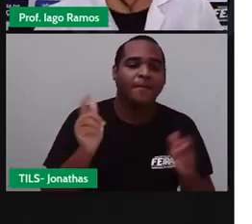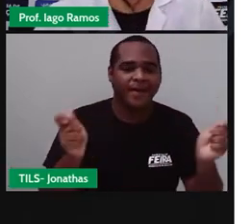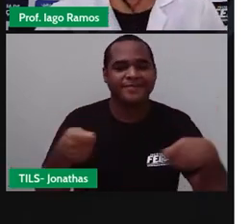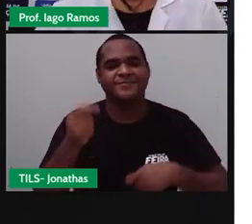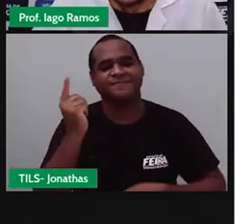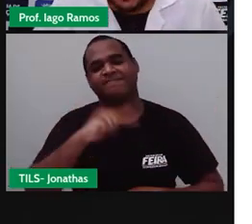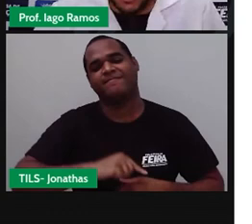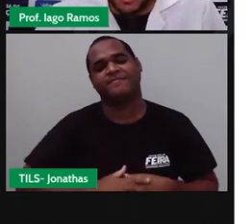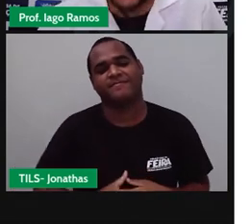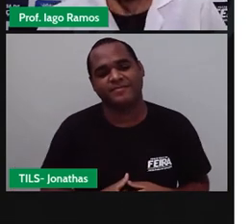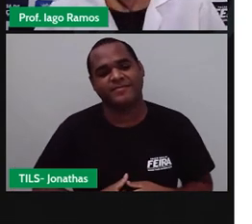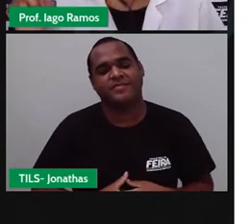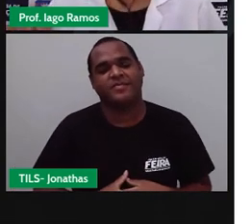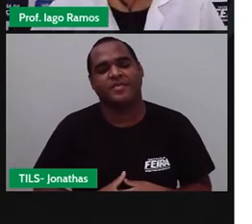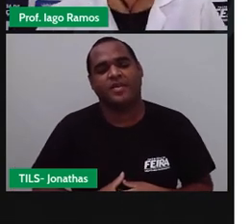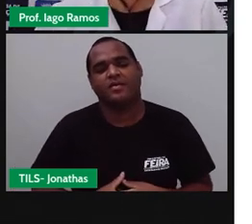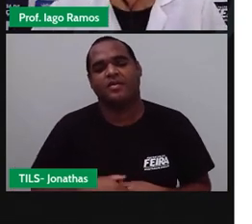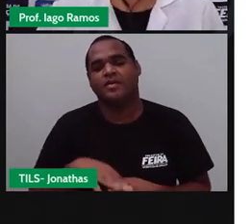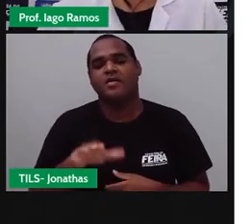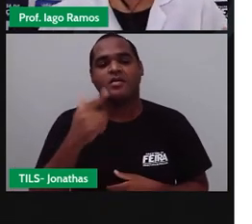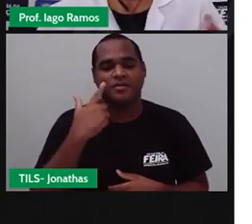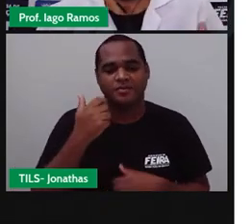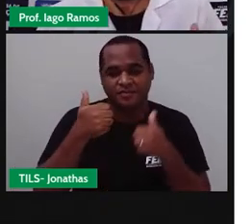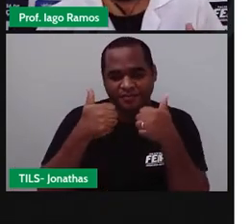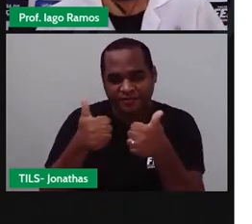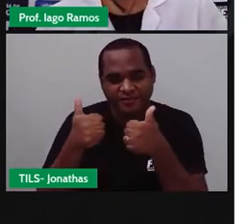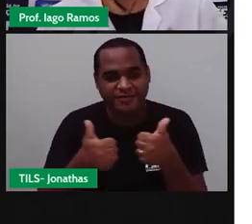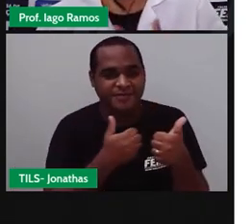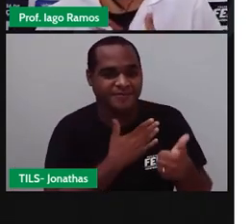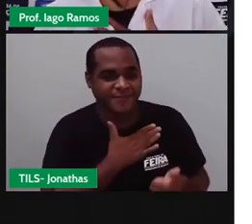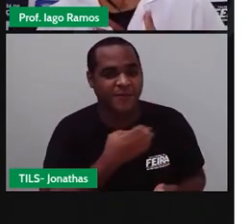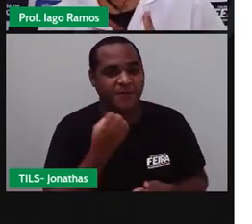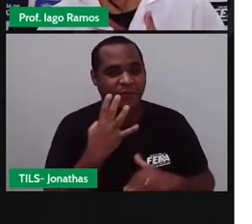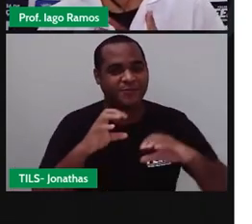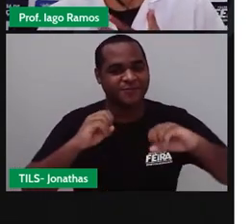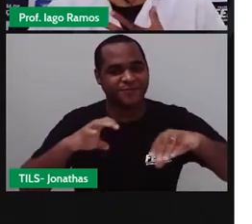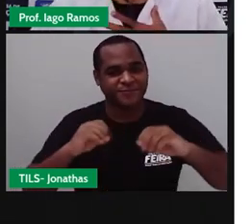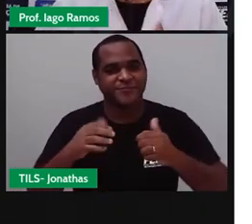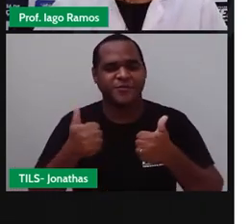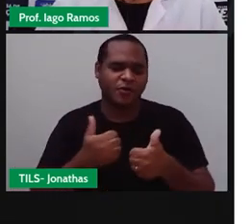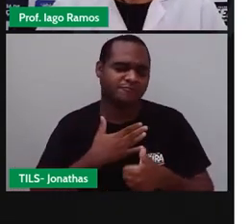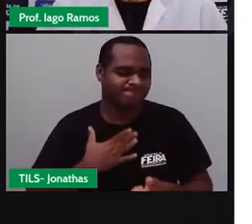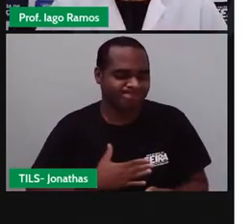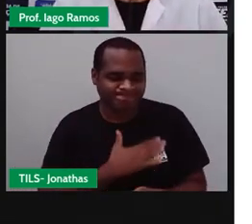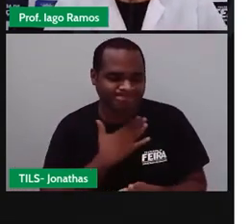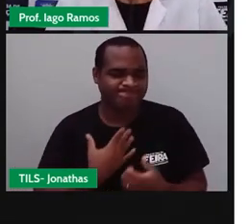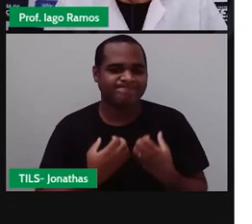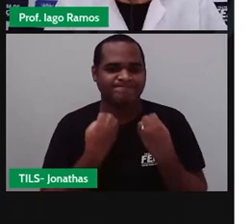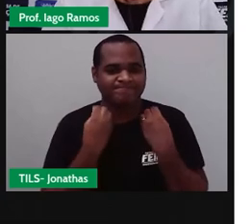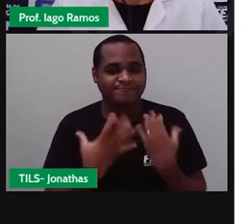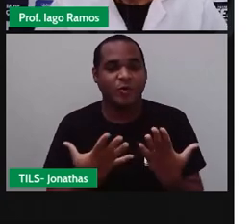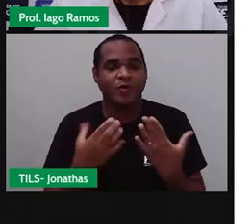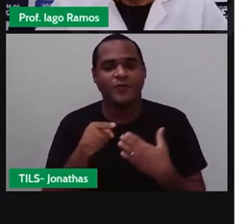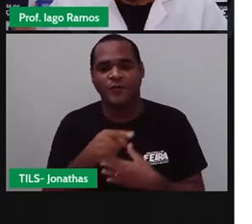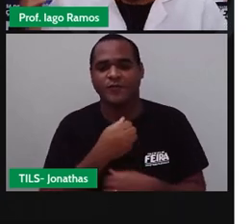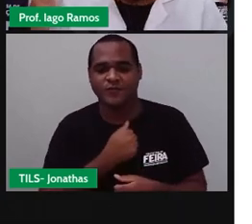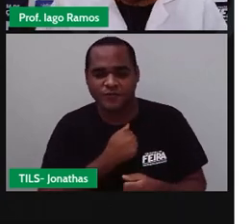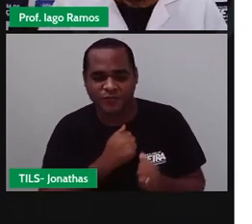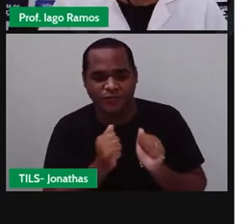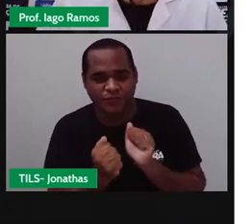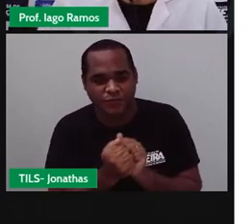só que ela apareceu. Tá bom? Então vamos lá. Curtiu? Eu curti, para mim é sempre um prazer poder estar aqui